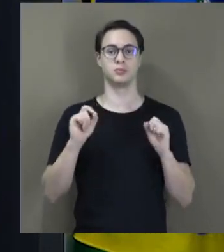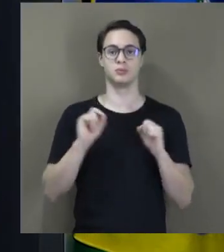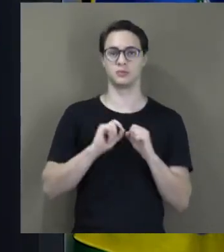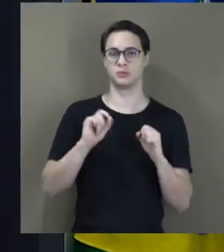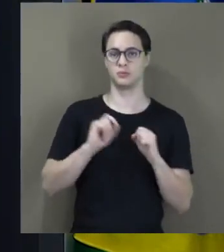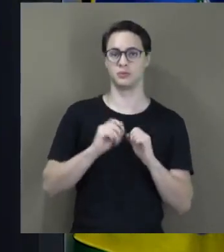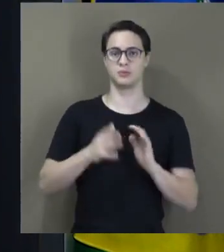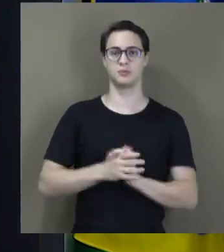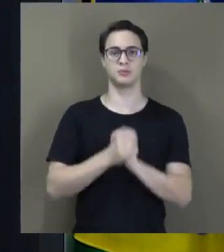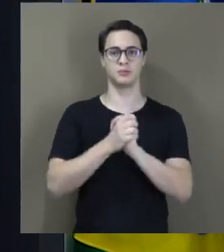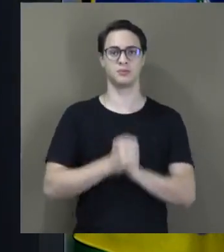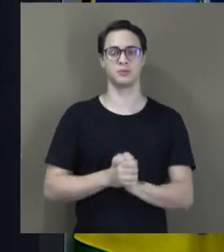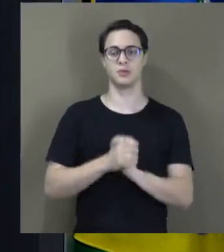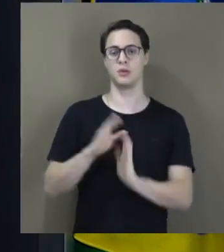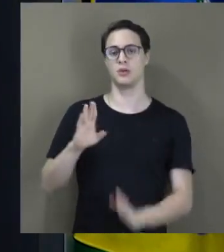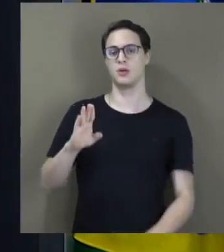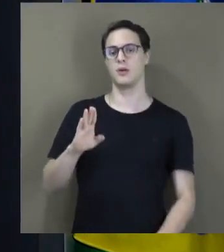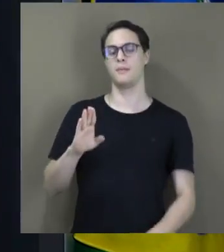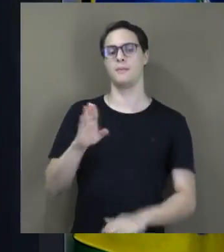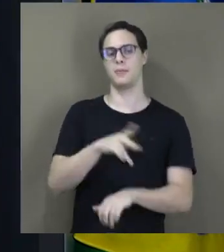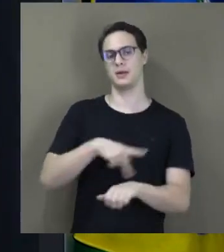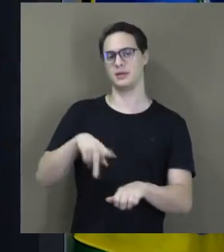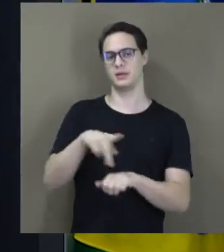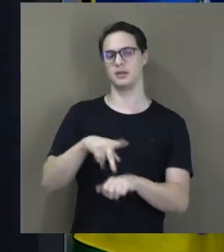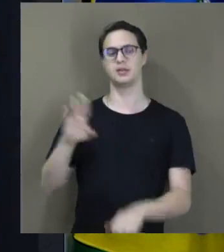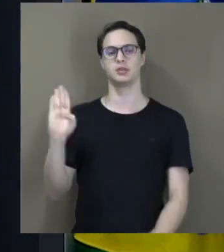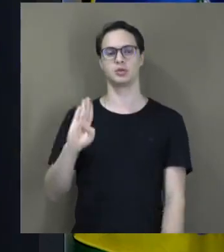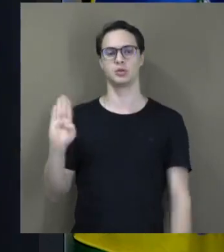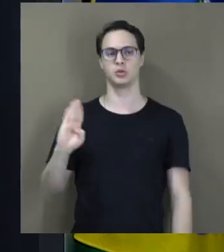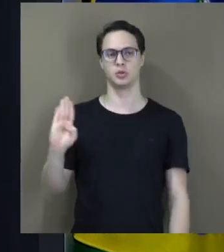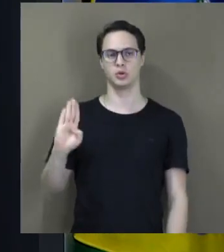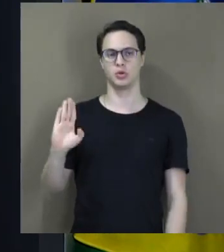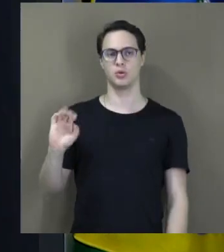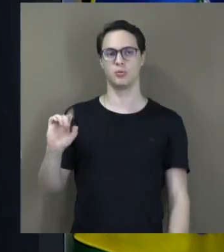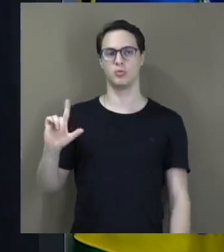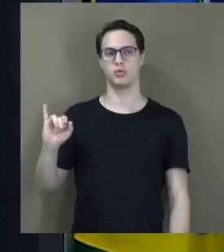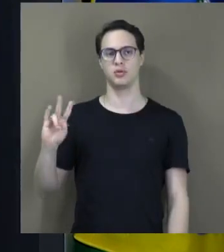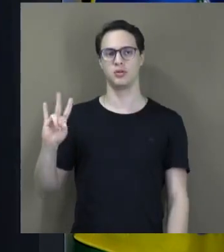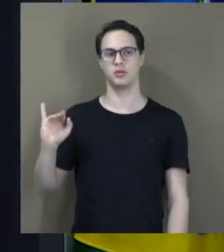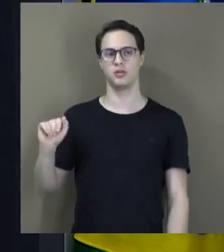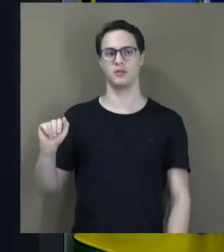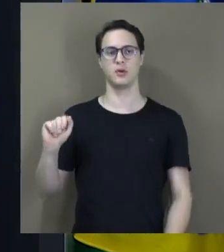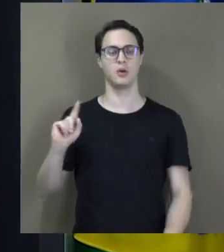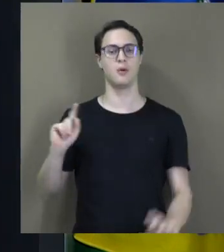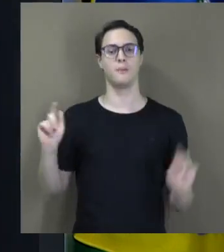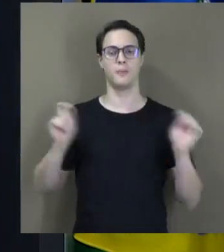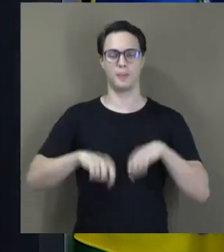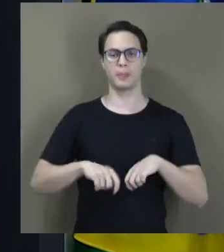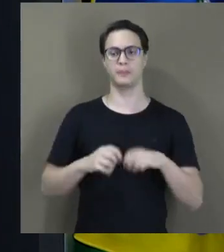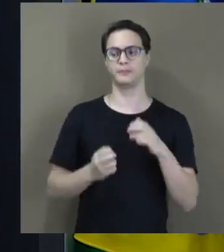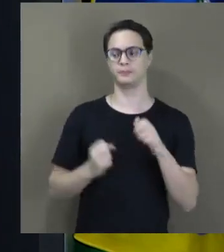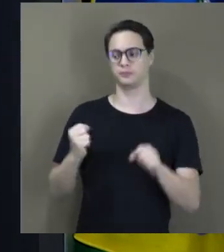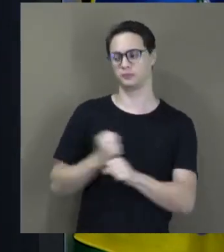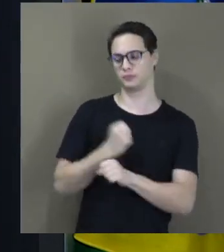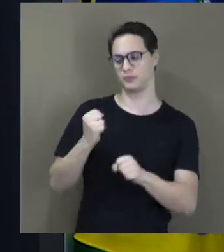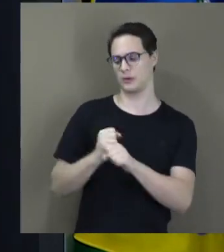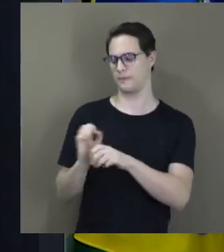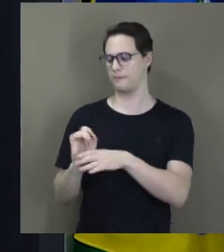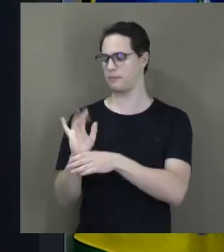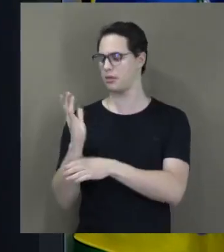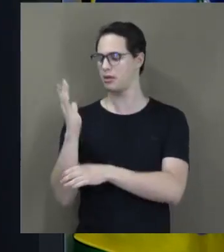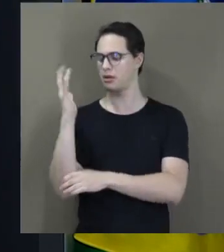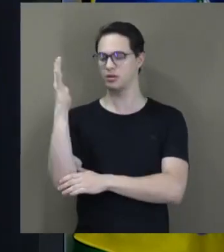parceria com a Bolívia, escutem bem, com a Bolívia para a construção de plantas de fertilizantes